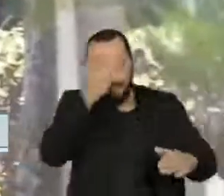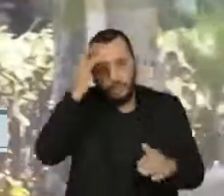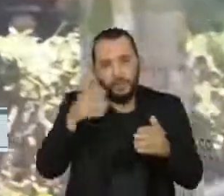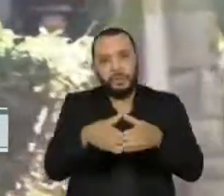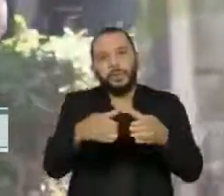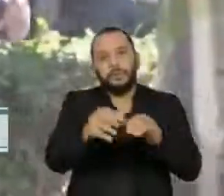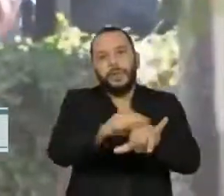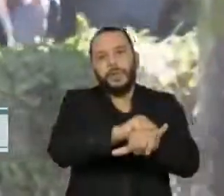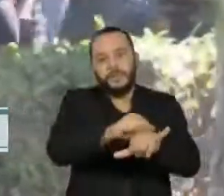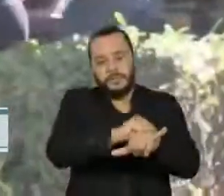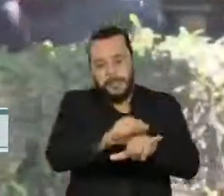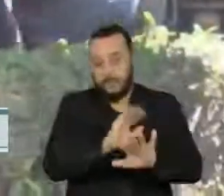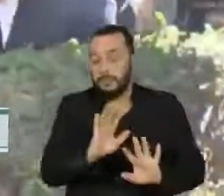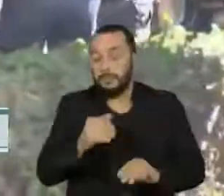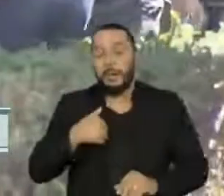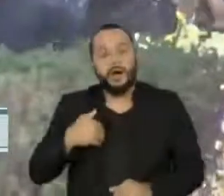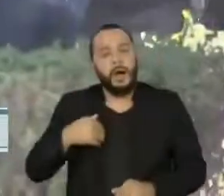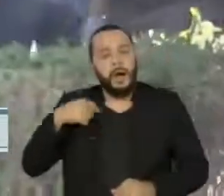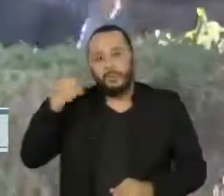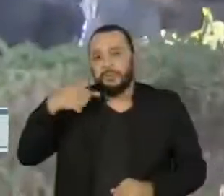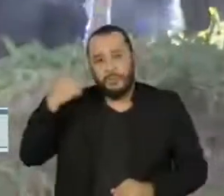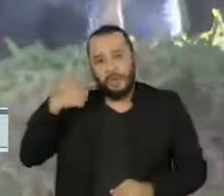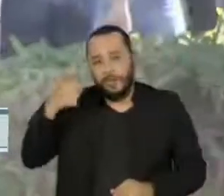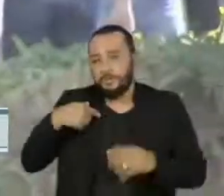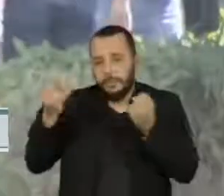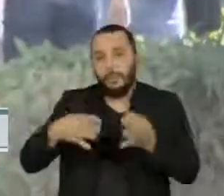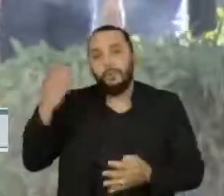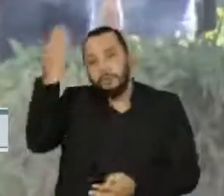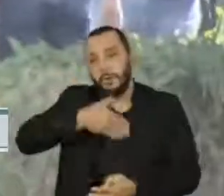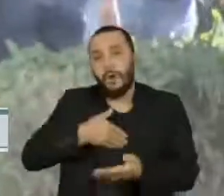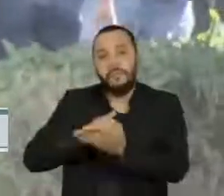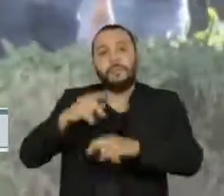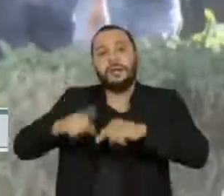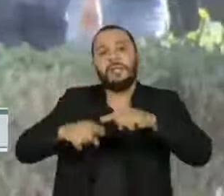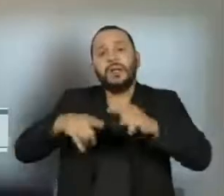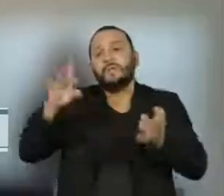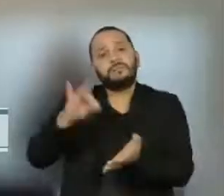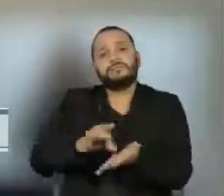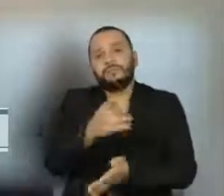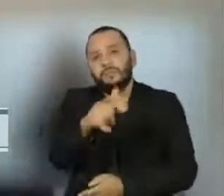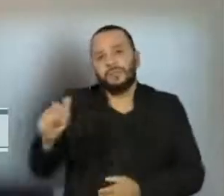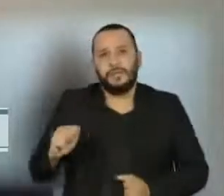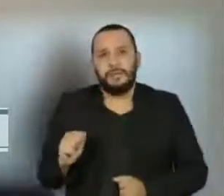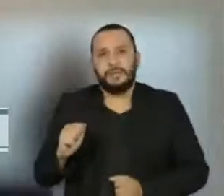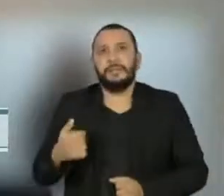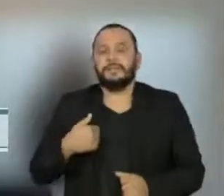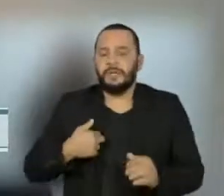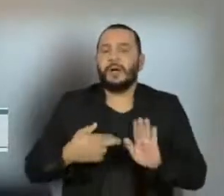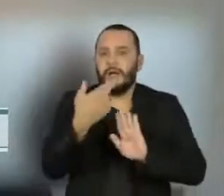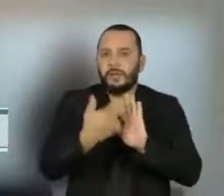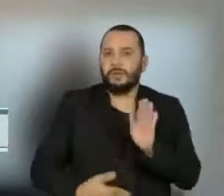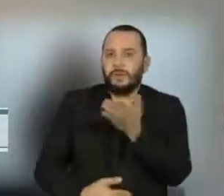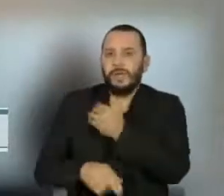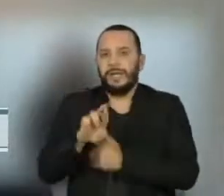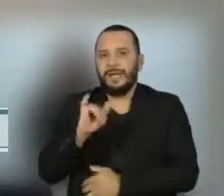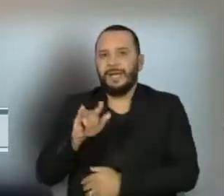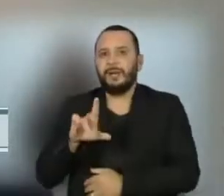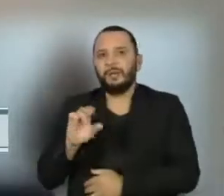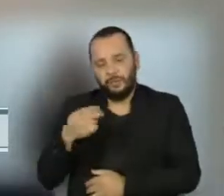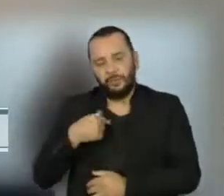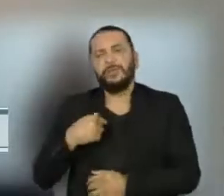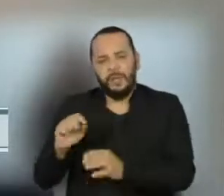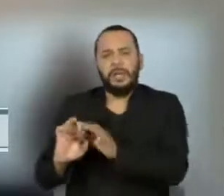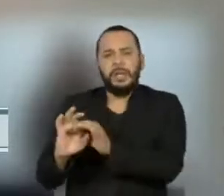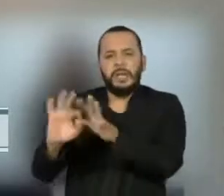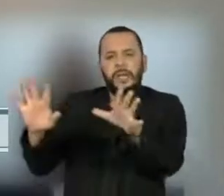A defesa dos procuradores afirma que não há comprovação de que o material seja autêntico. O relator, ministro Ricardo Lewandowski, votou pela